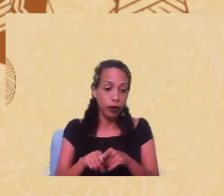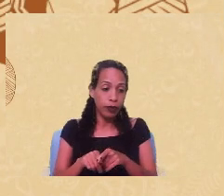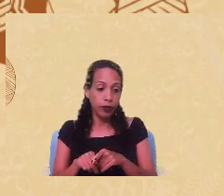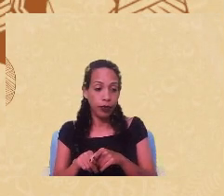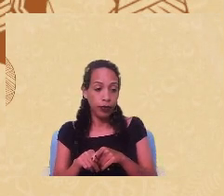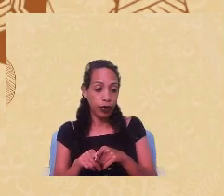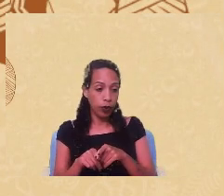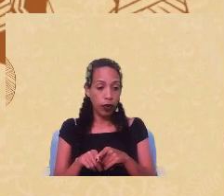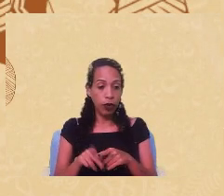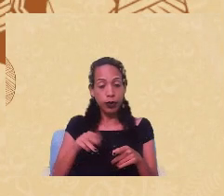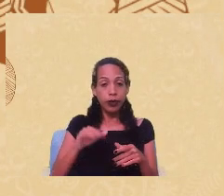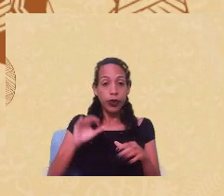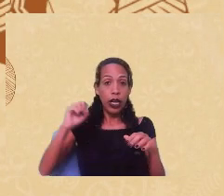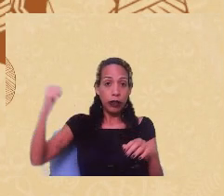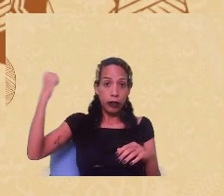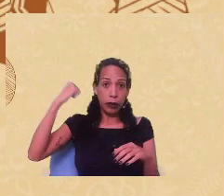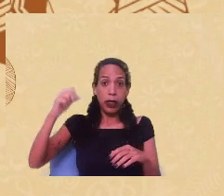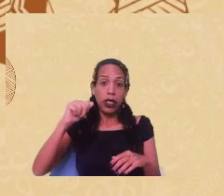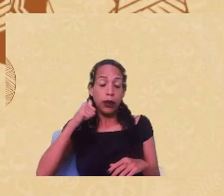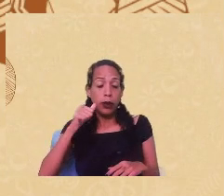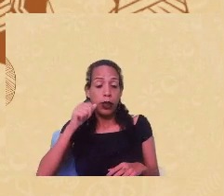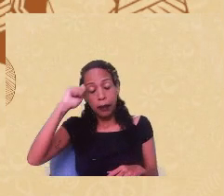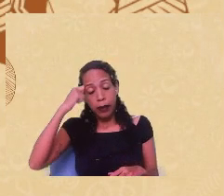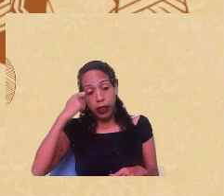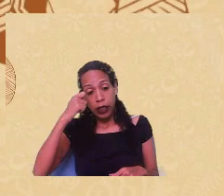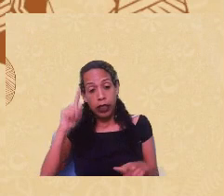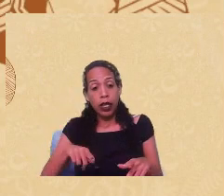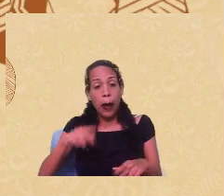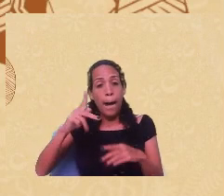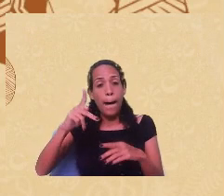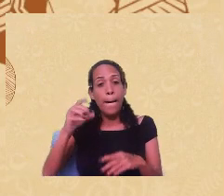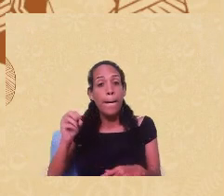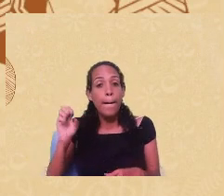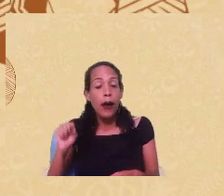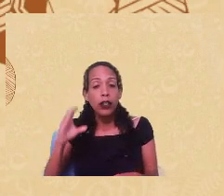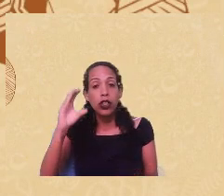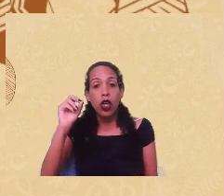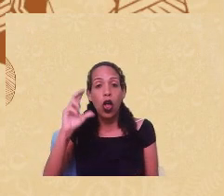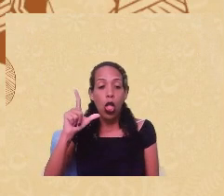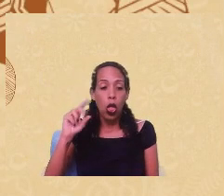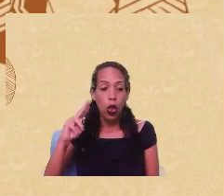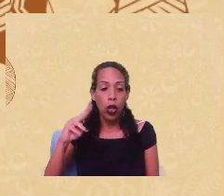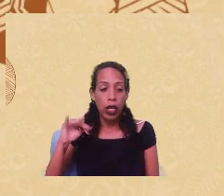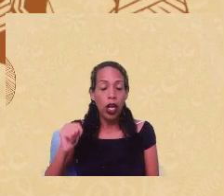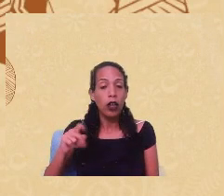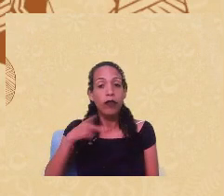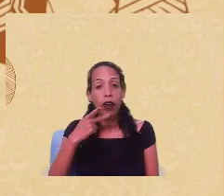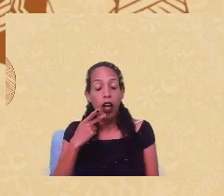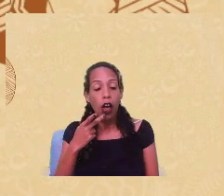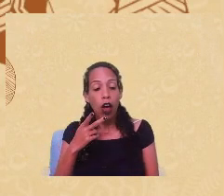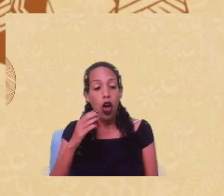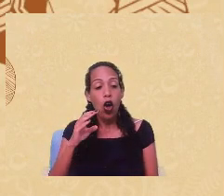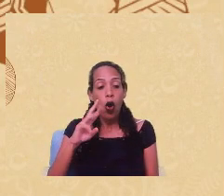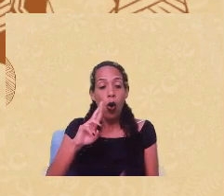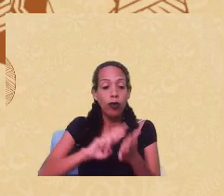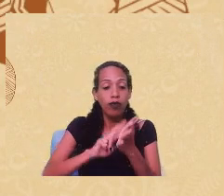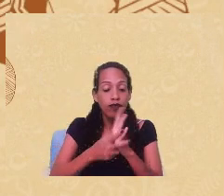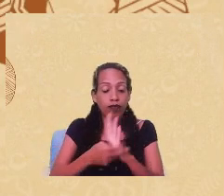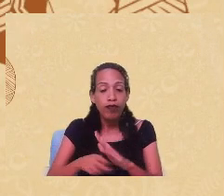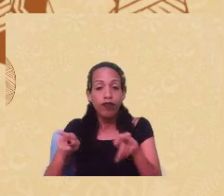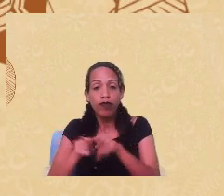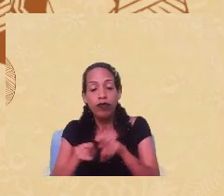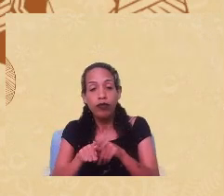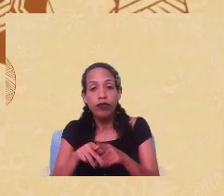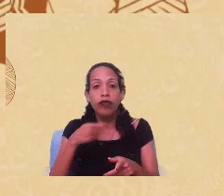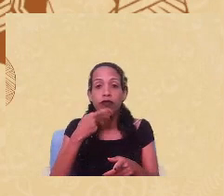que situam a dominação em contextos pós-coloniais, né, marcados pela subordinação racial como dimensão constituinte de nossas